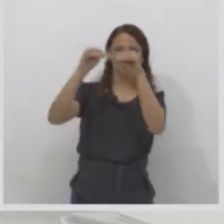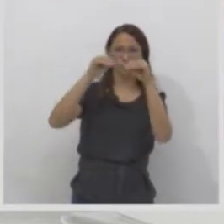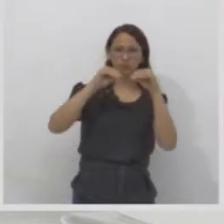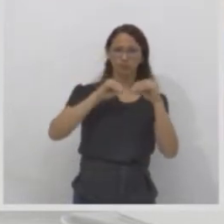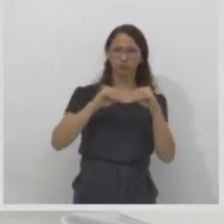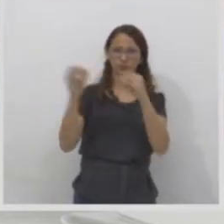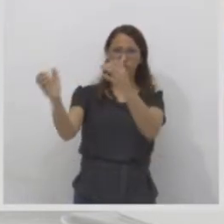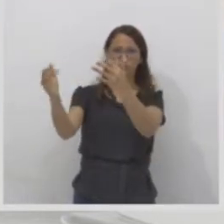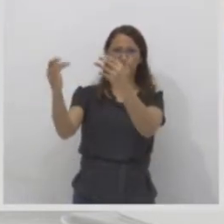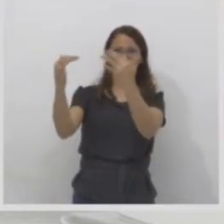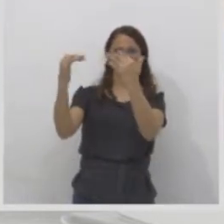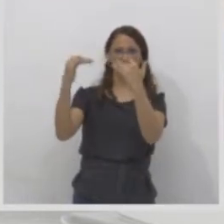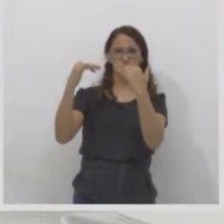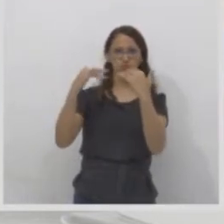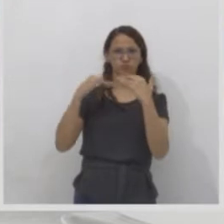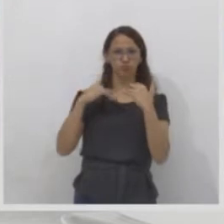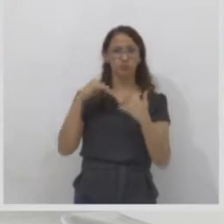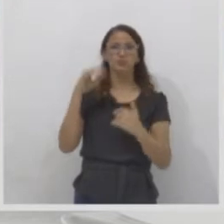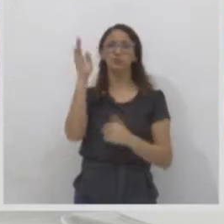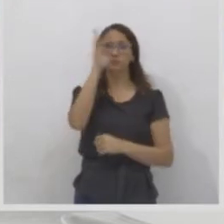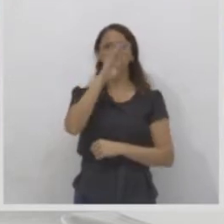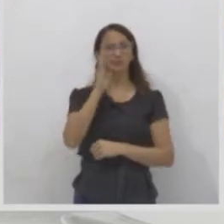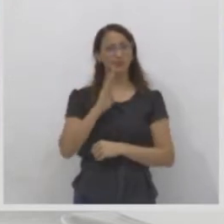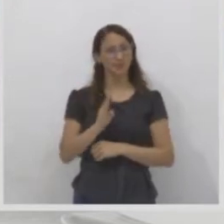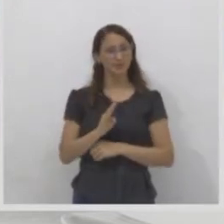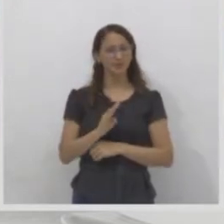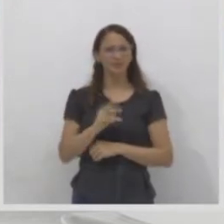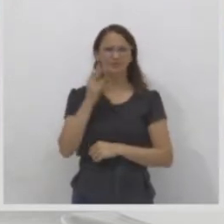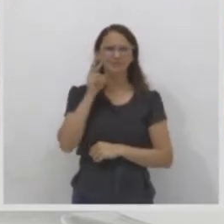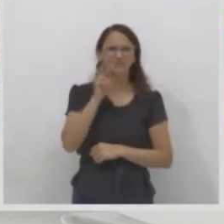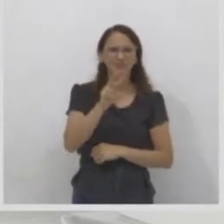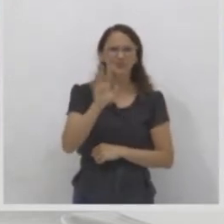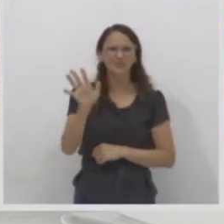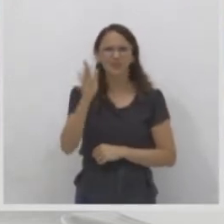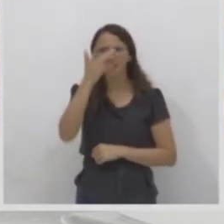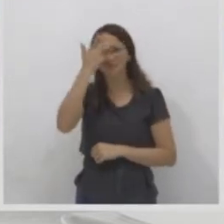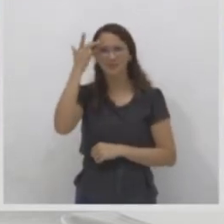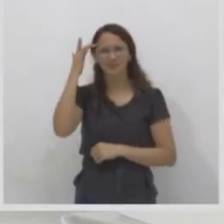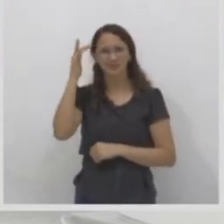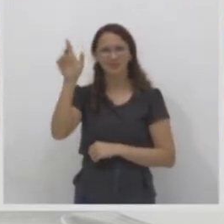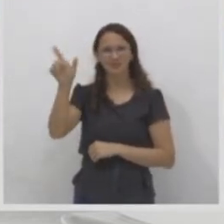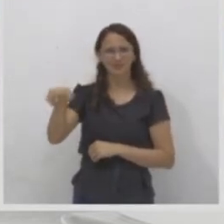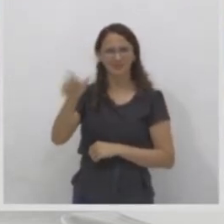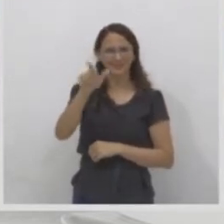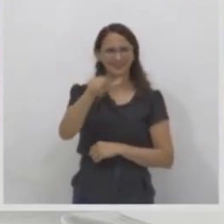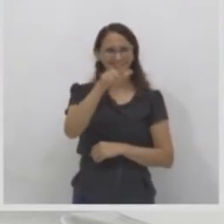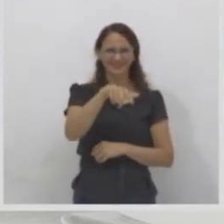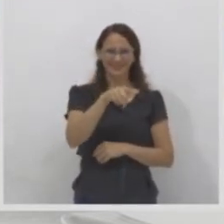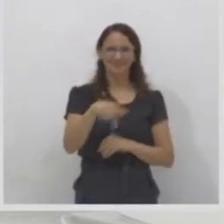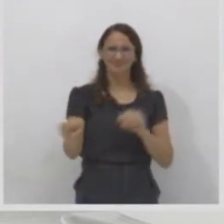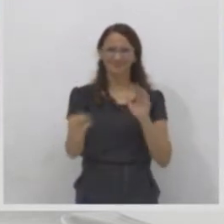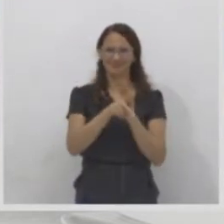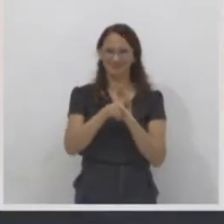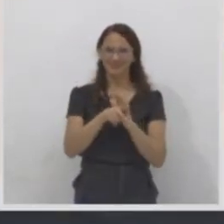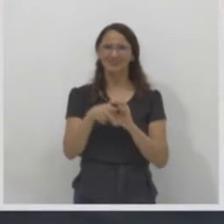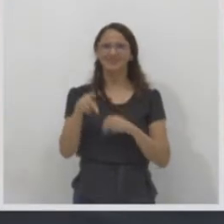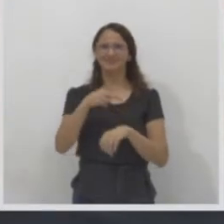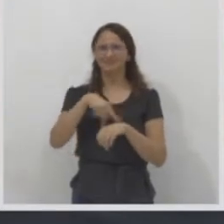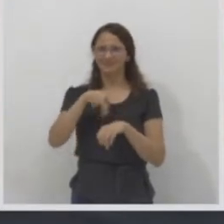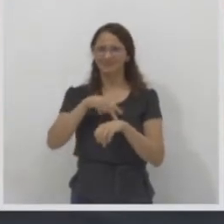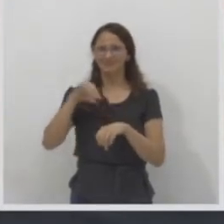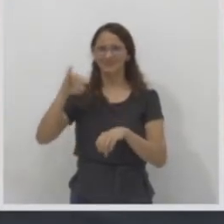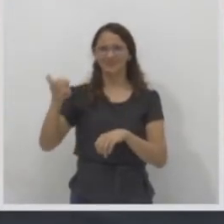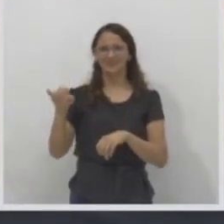de origem japonesa no Brasil. Nós somos o lugar que mais tem japoneses no mundo, fora o Japão,